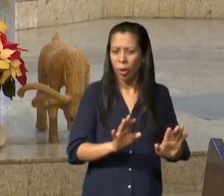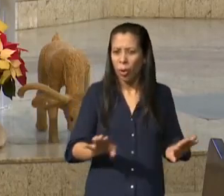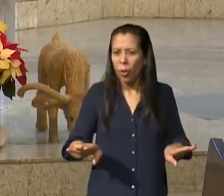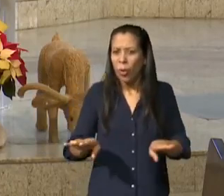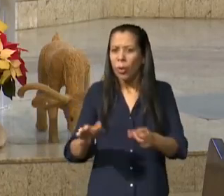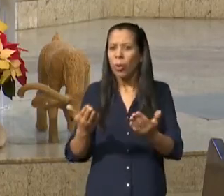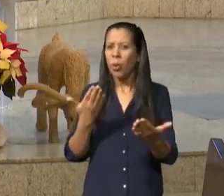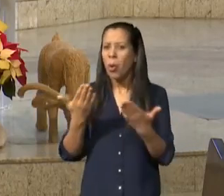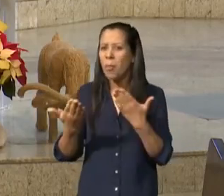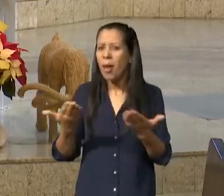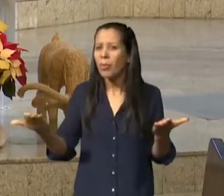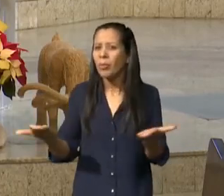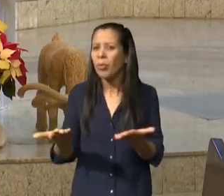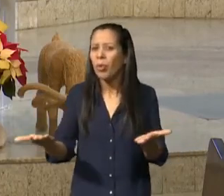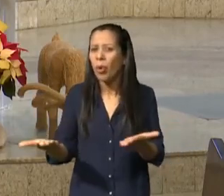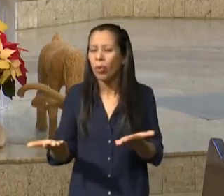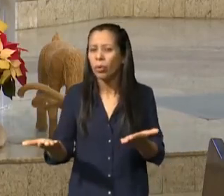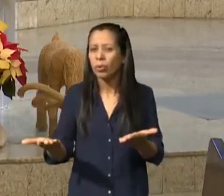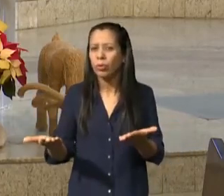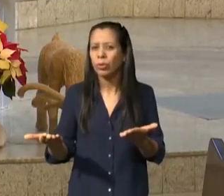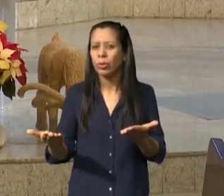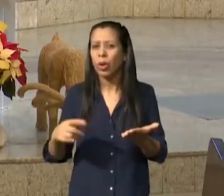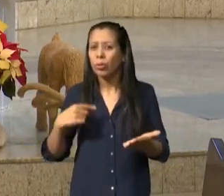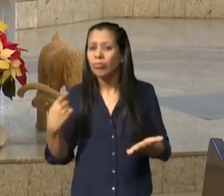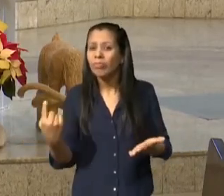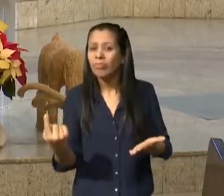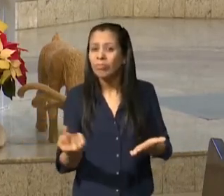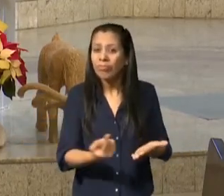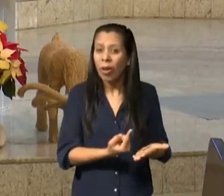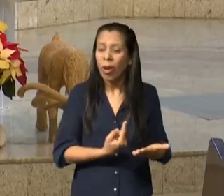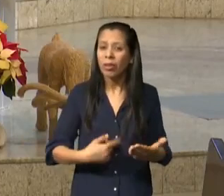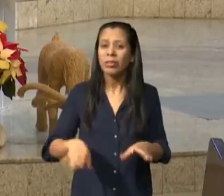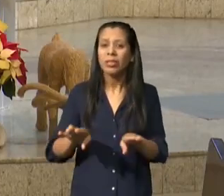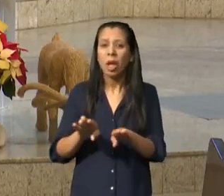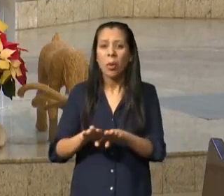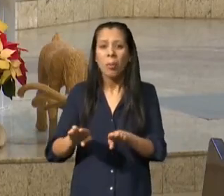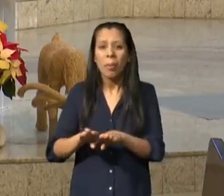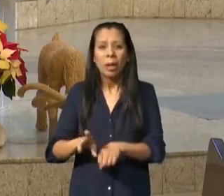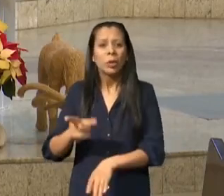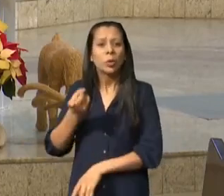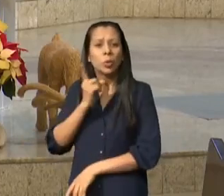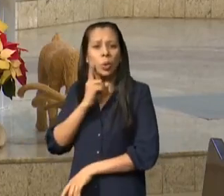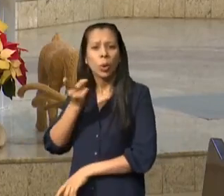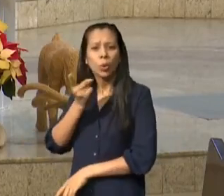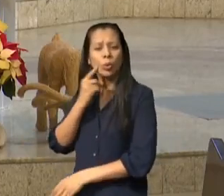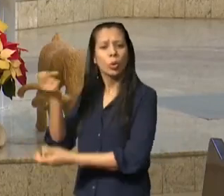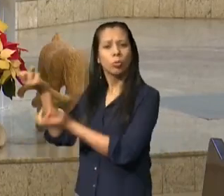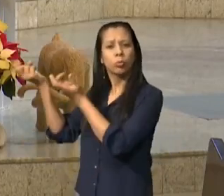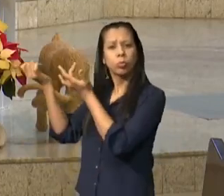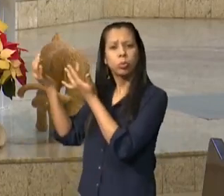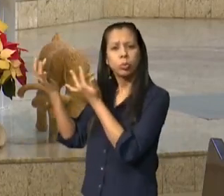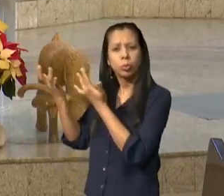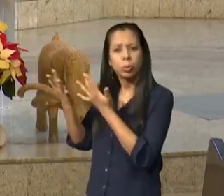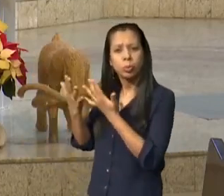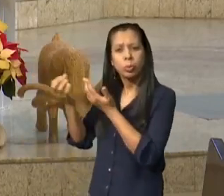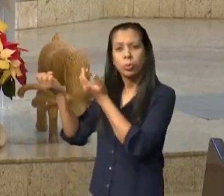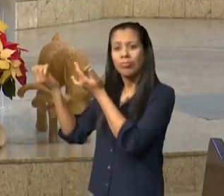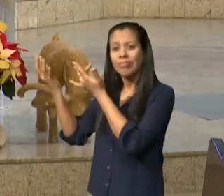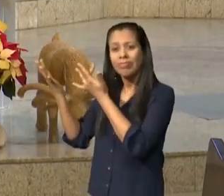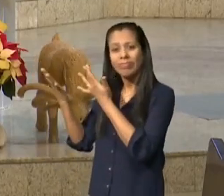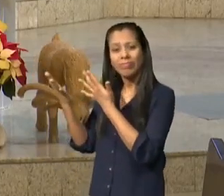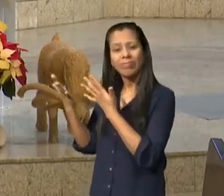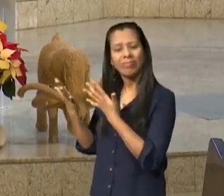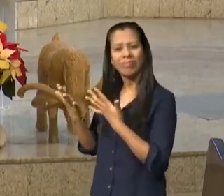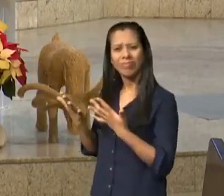Deus não somente te abençoa no dia do seu batismo Deus não somente derrama as bênçãos para você uma única vez